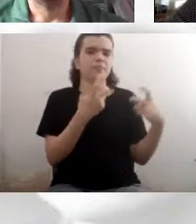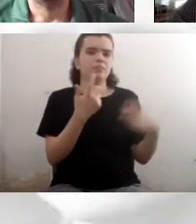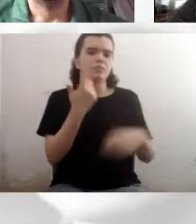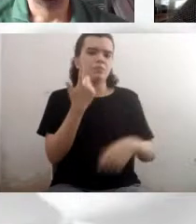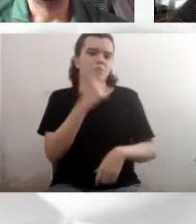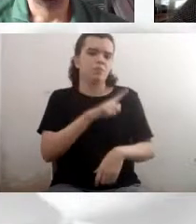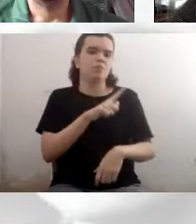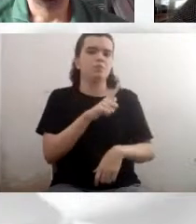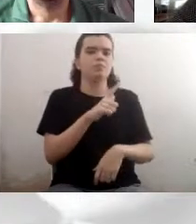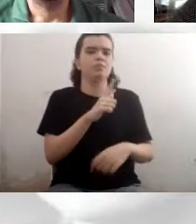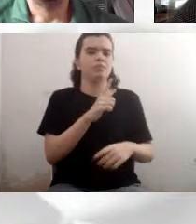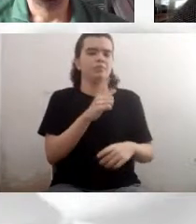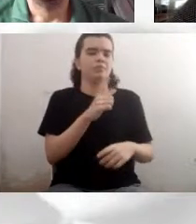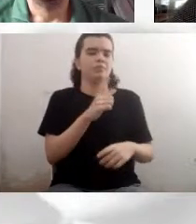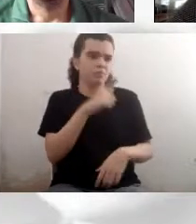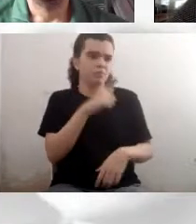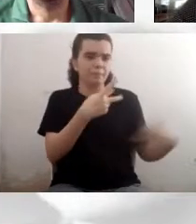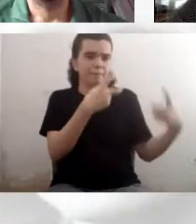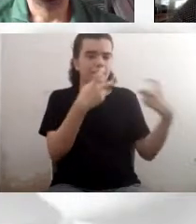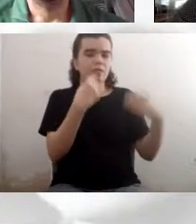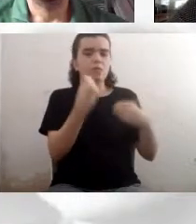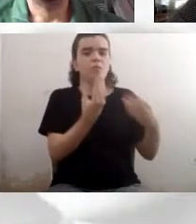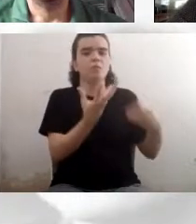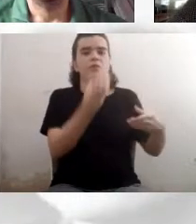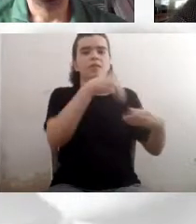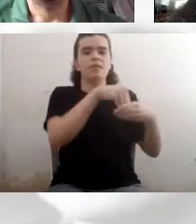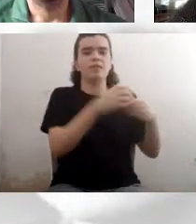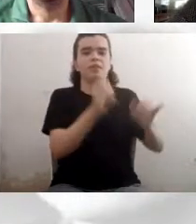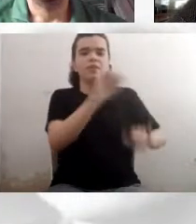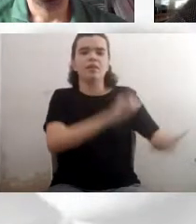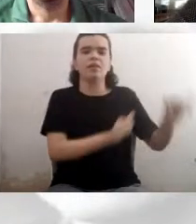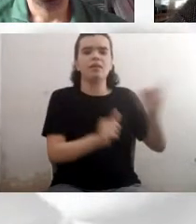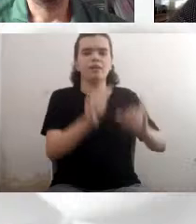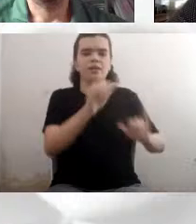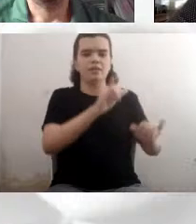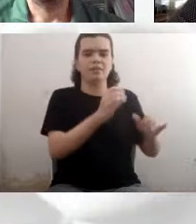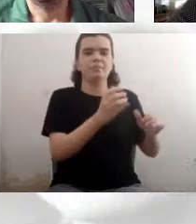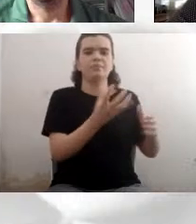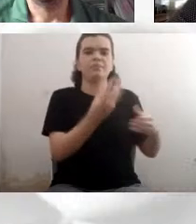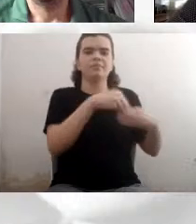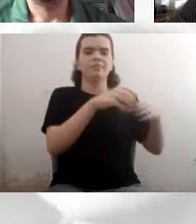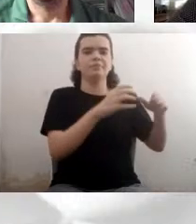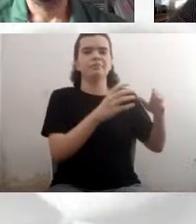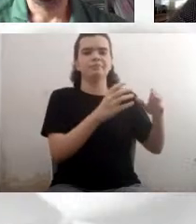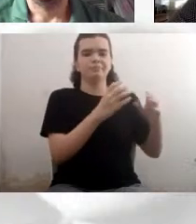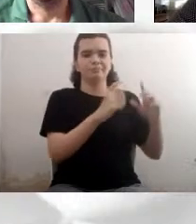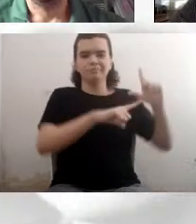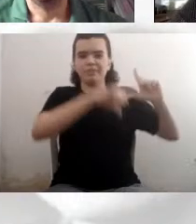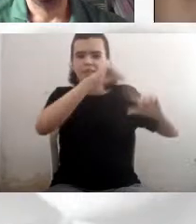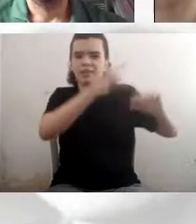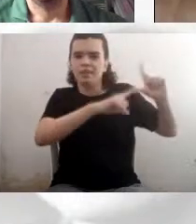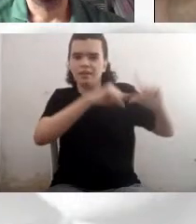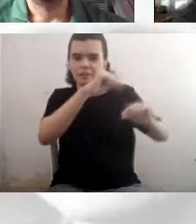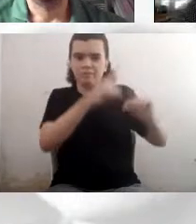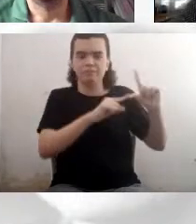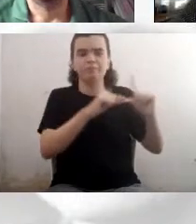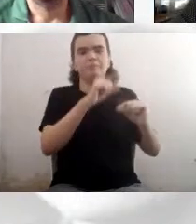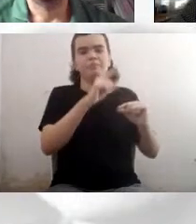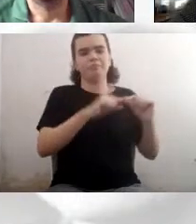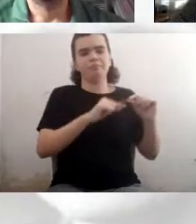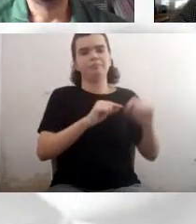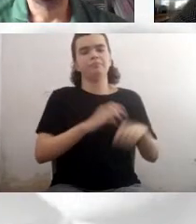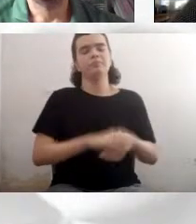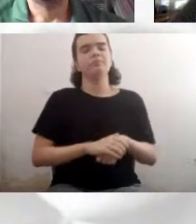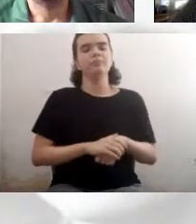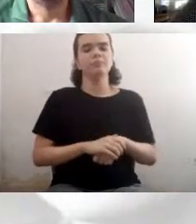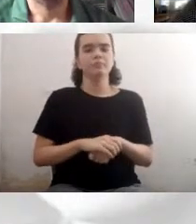medir a composição química e nesse caso medir que não tem nem hidrogênio e hélio, mas tem as linhas de oxigênio.